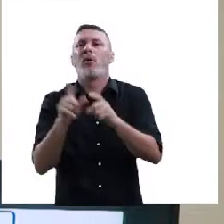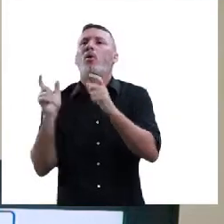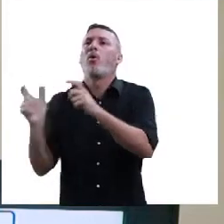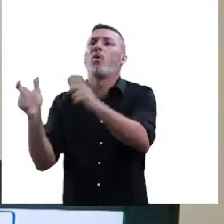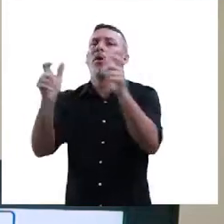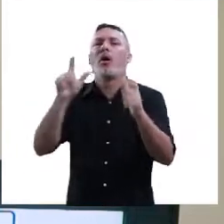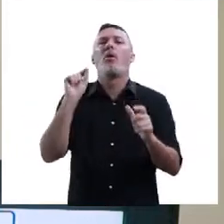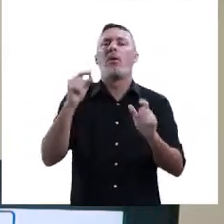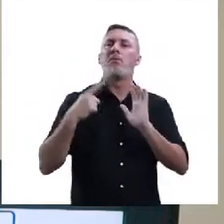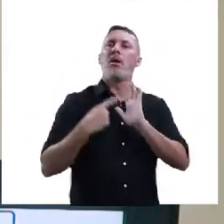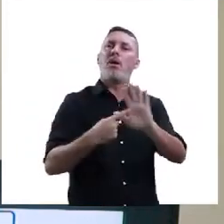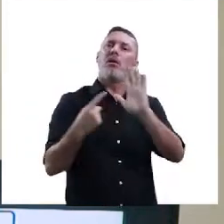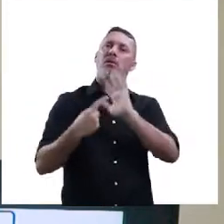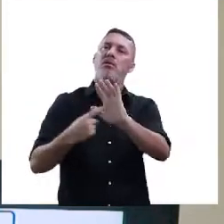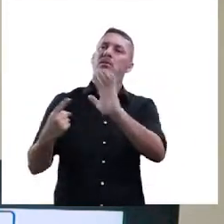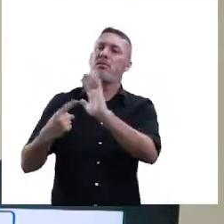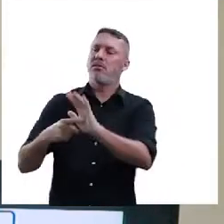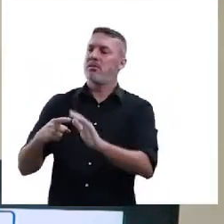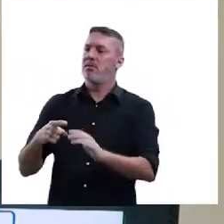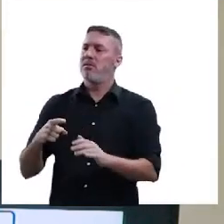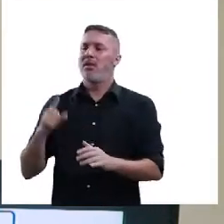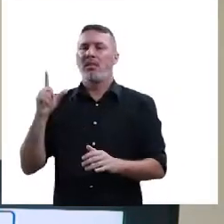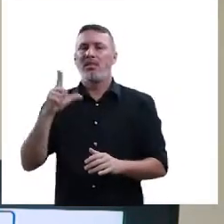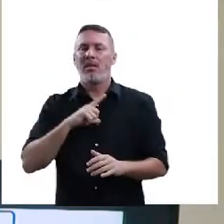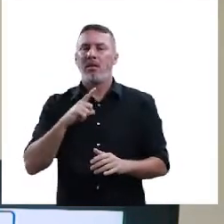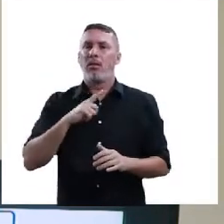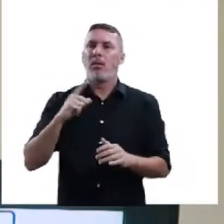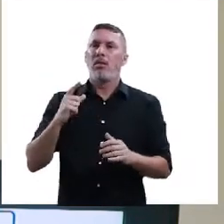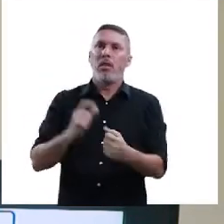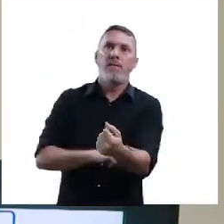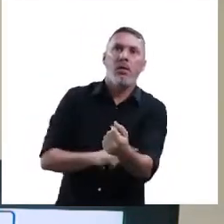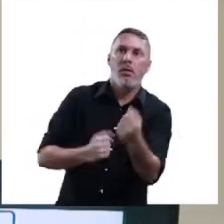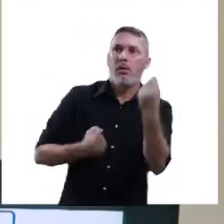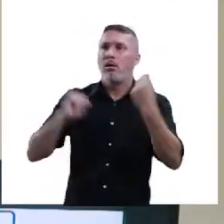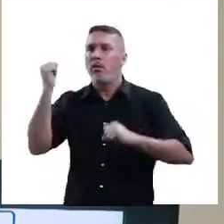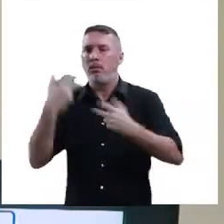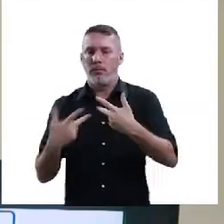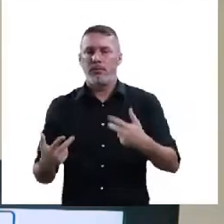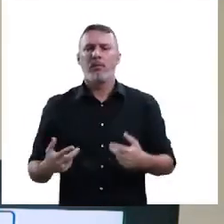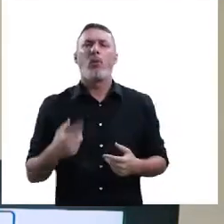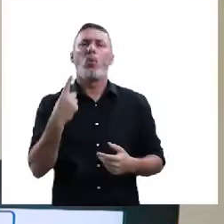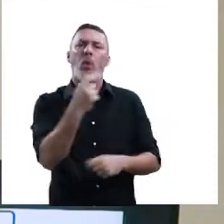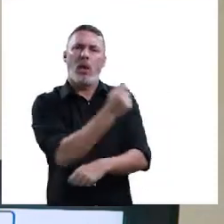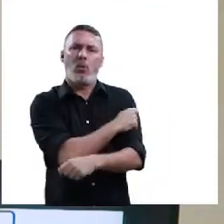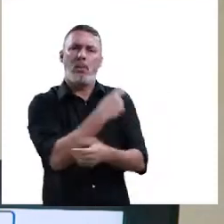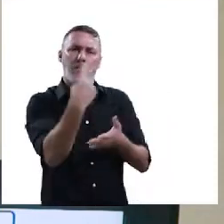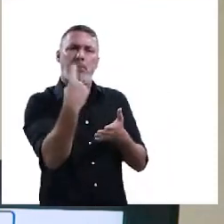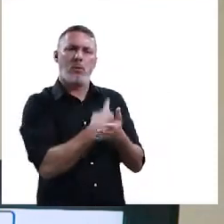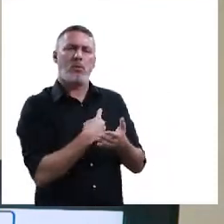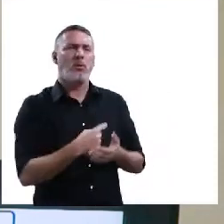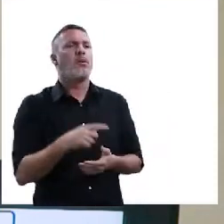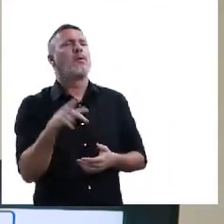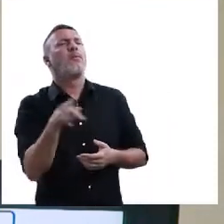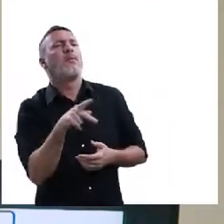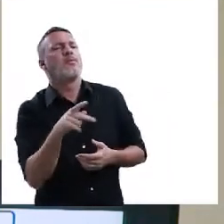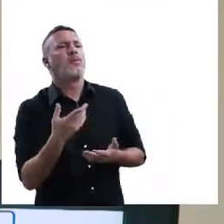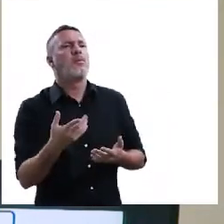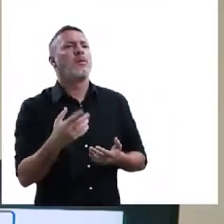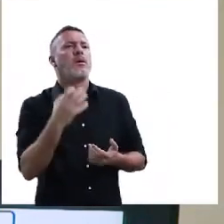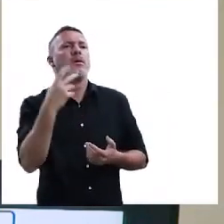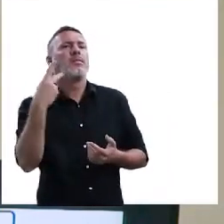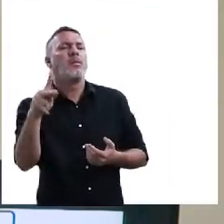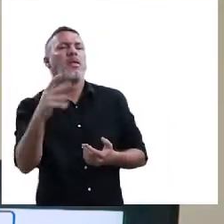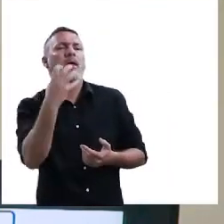os cães da Polícia Federal, da Polícia Militar? Até pesquisei sobre, esses, eles têm todo um